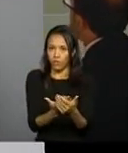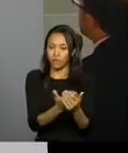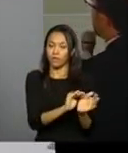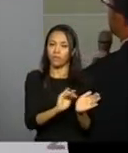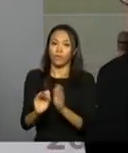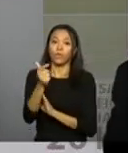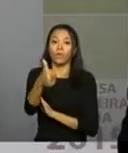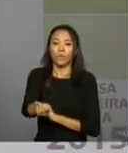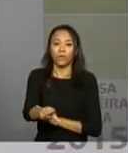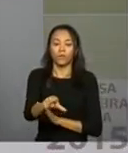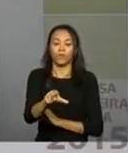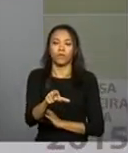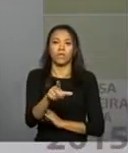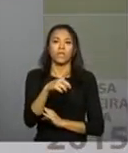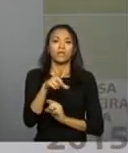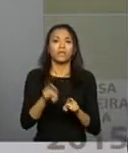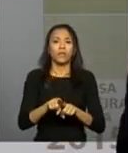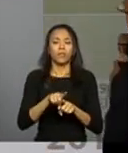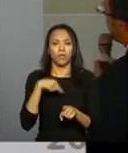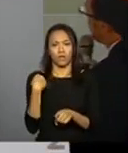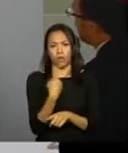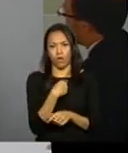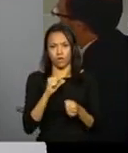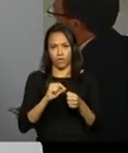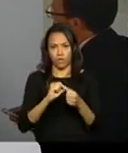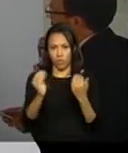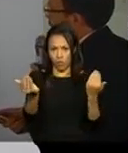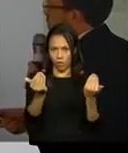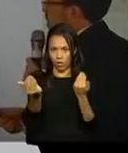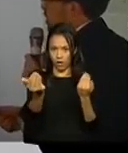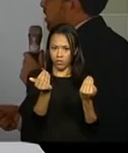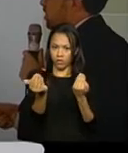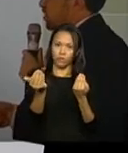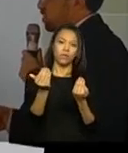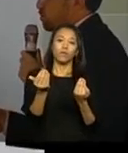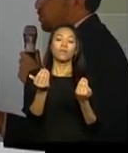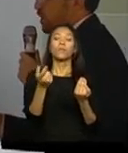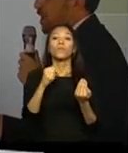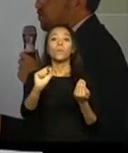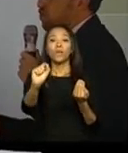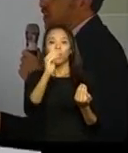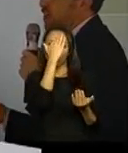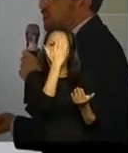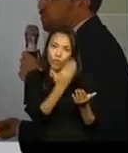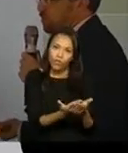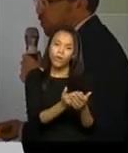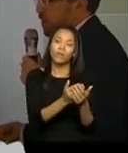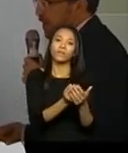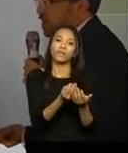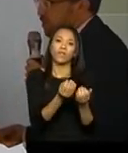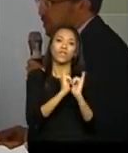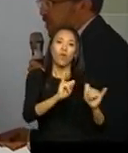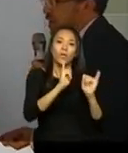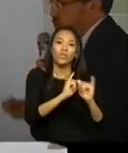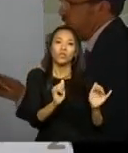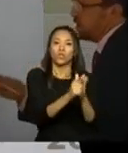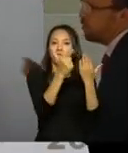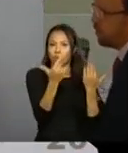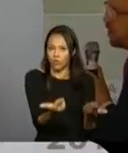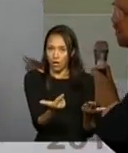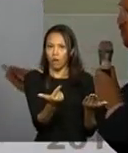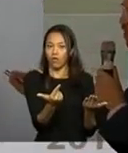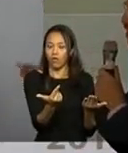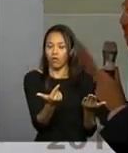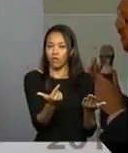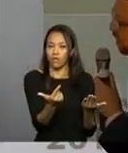e a gente fez uma comparação que é a confiança que tem nas notícias publicadas nos jornais, na propaganda publicada nos jornais,